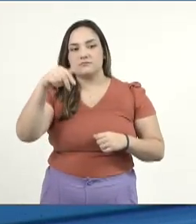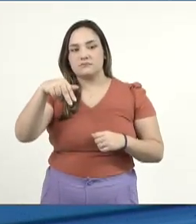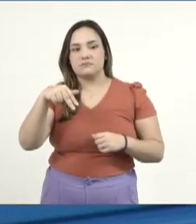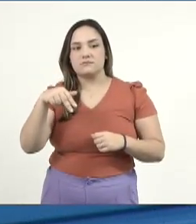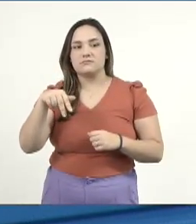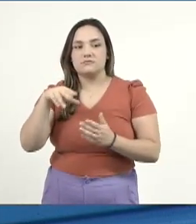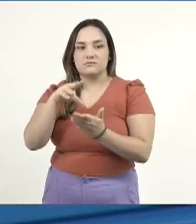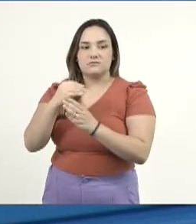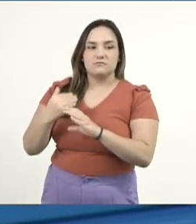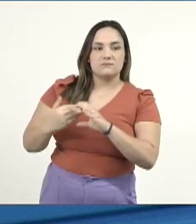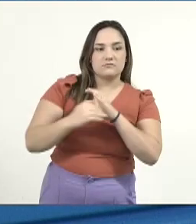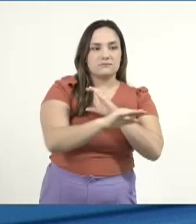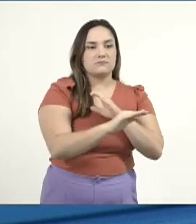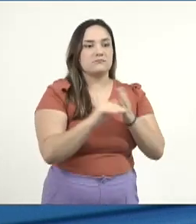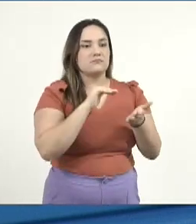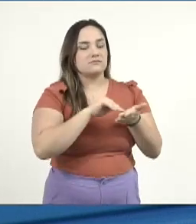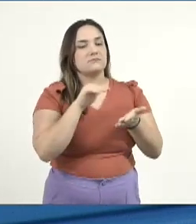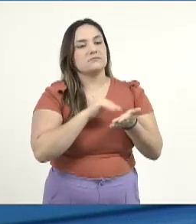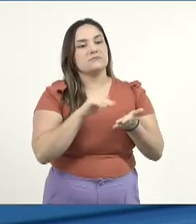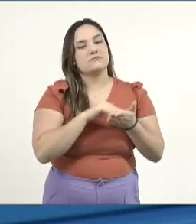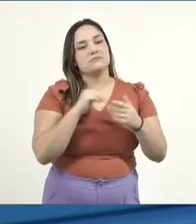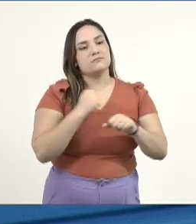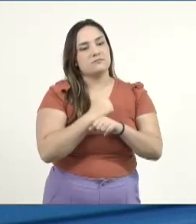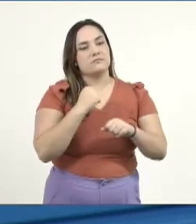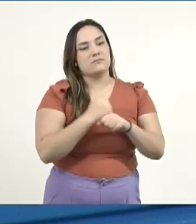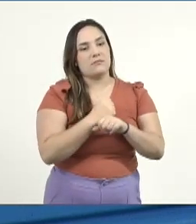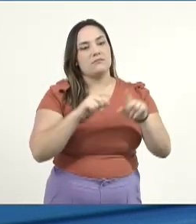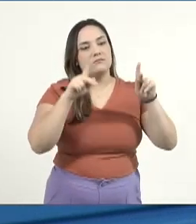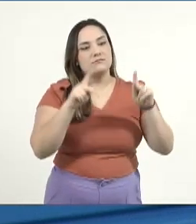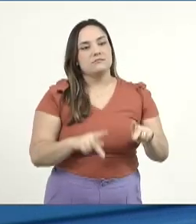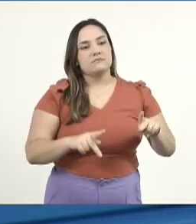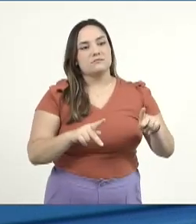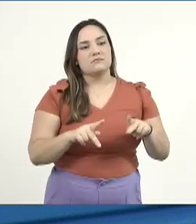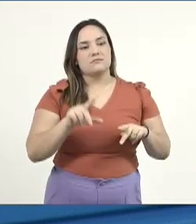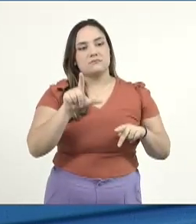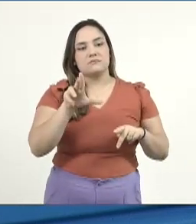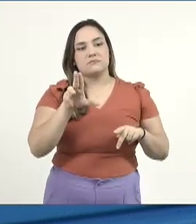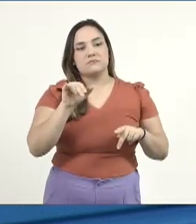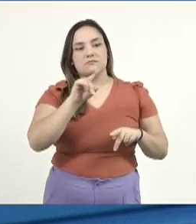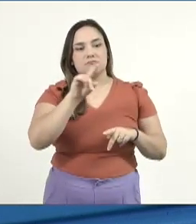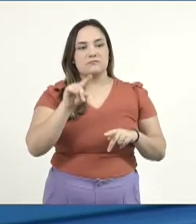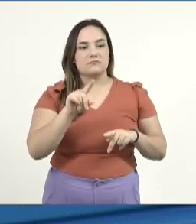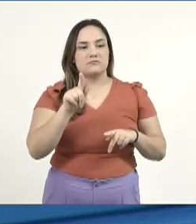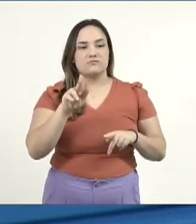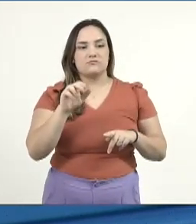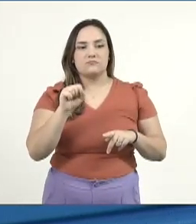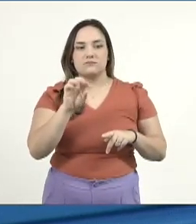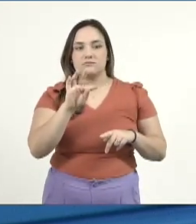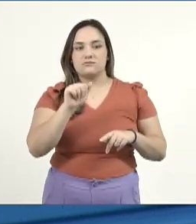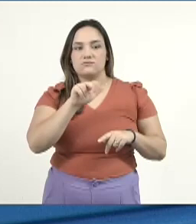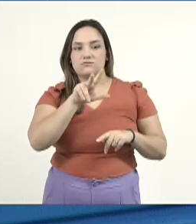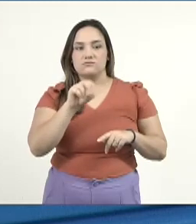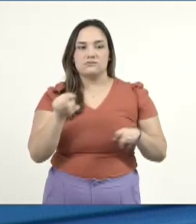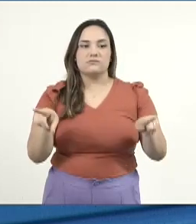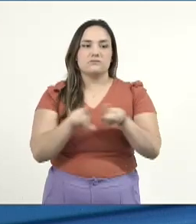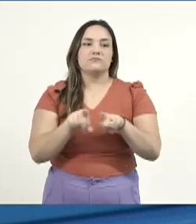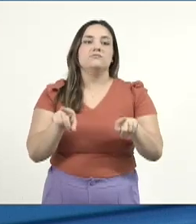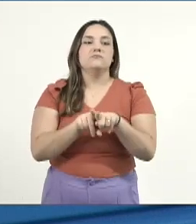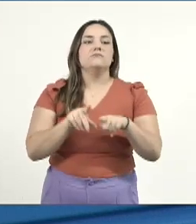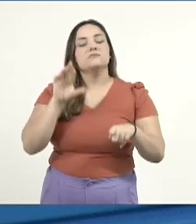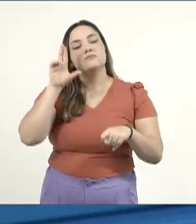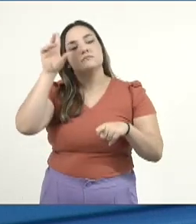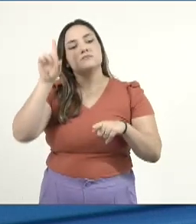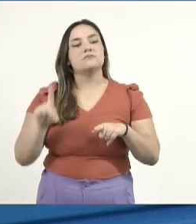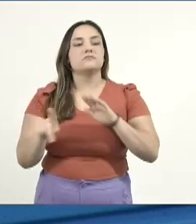autônomas ao secretário municipal de obras públicas, senhor Luiz Gustavo, e à diretora, presidente da Agência Municipal